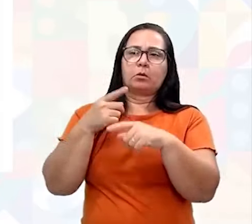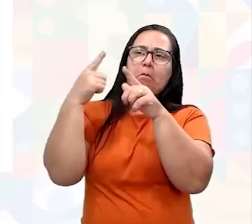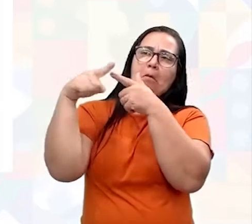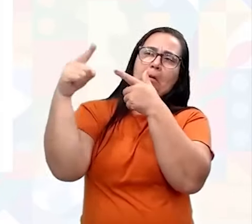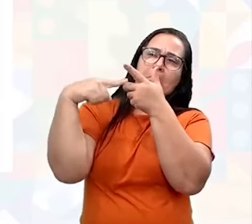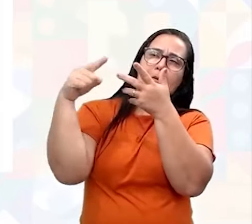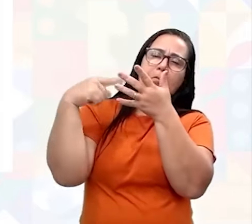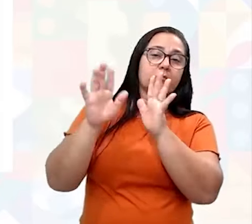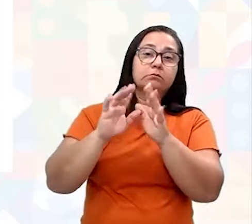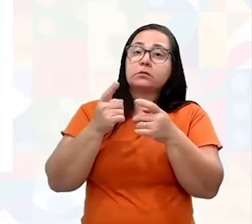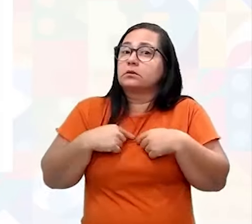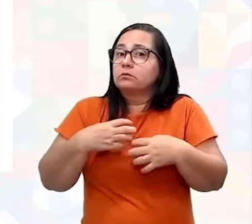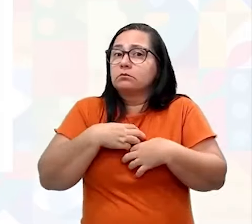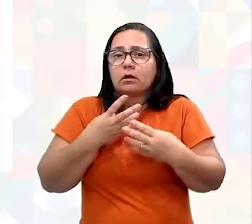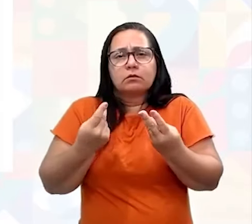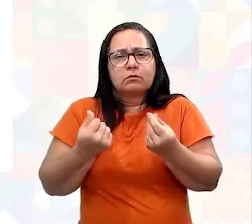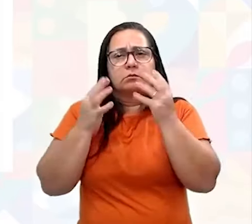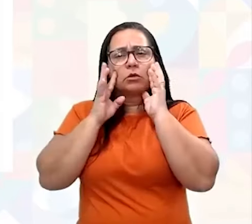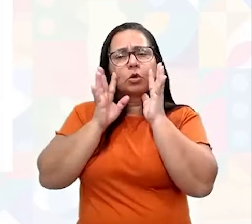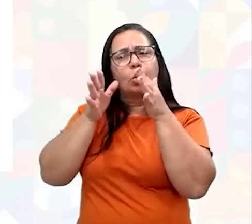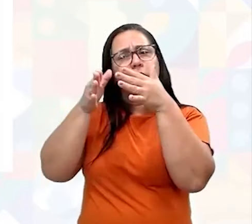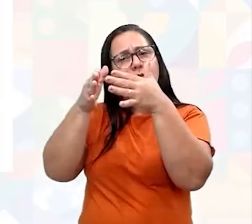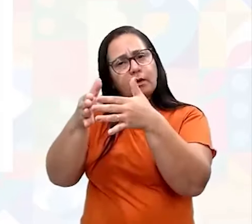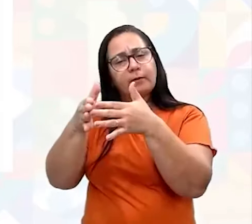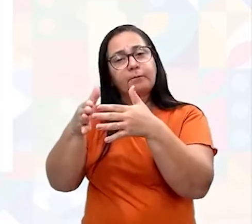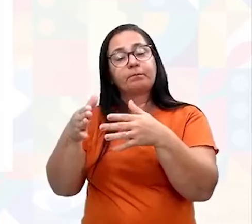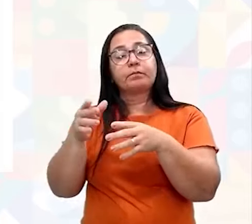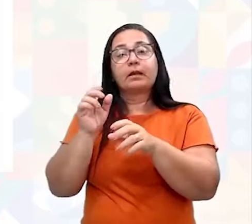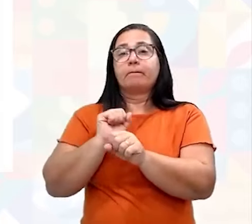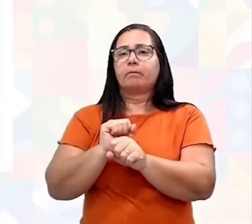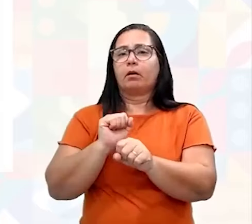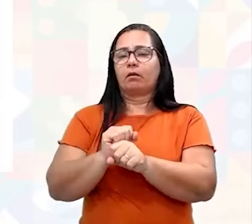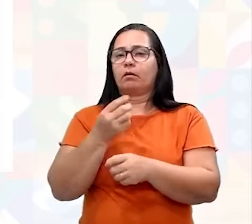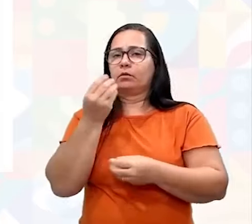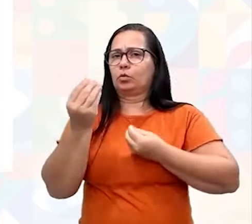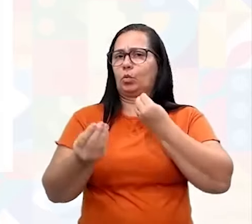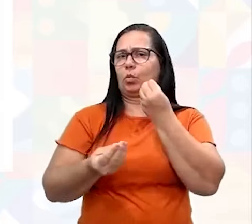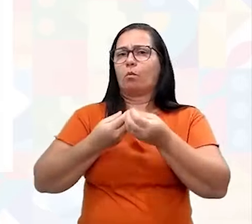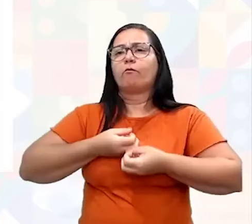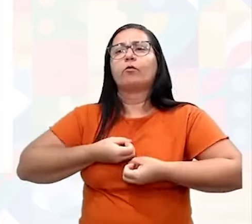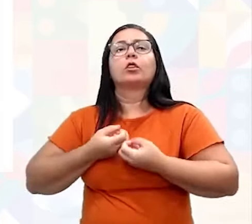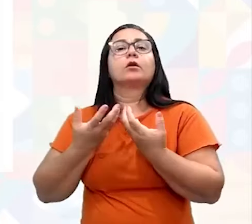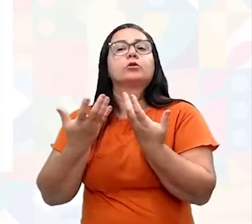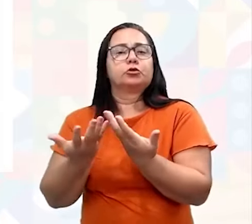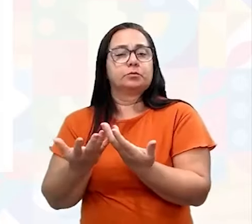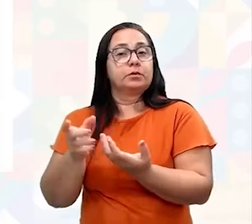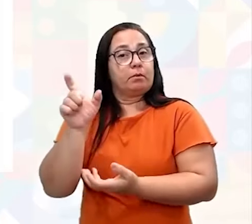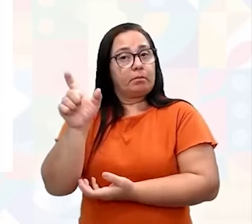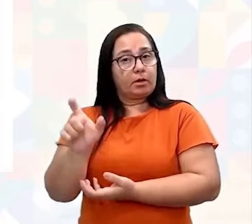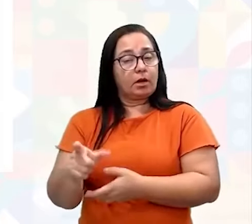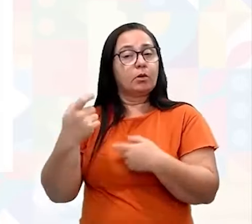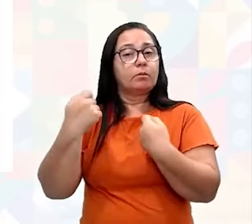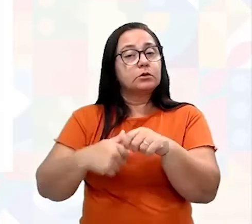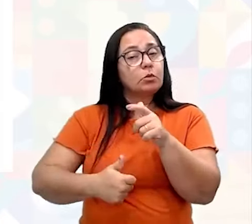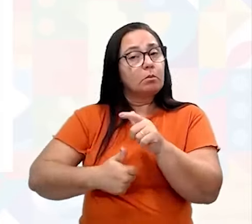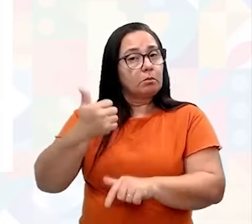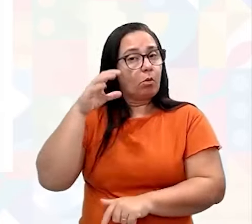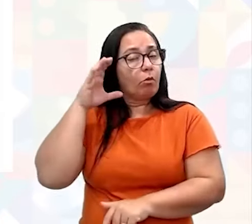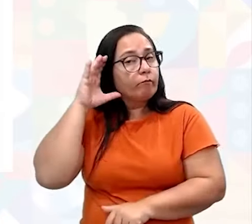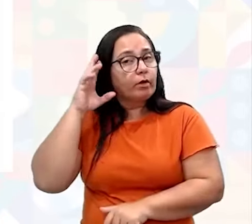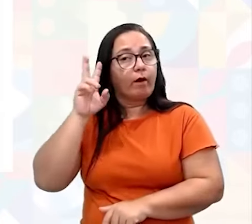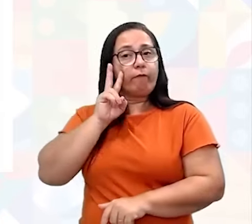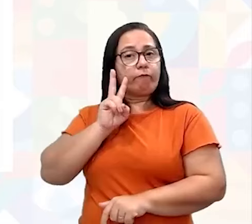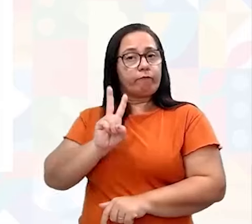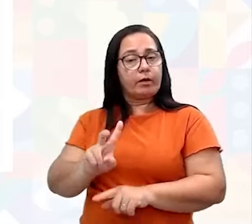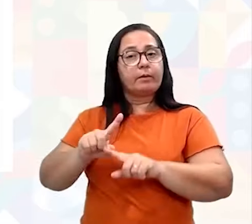Então a gente tem que ter essa sensibilidade, esse olhar. O poder parar, o que eu vou transmitir? Eu tenho que ouvir, eu tenho que ver,